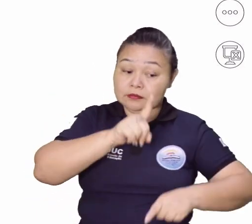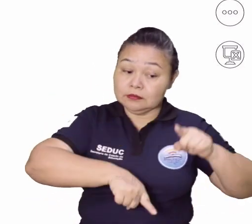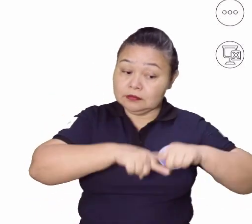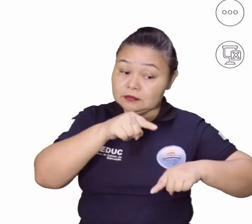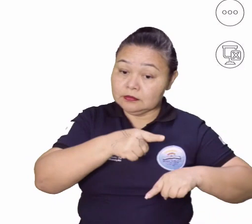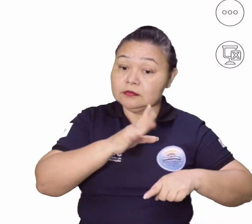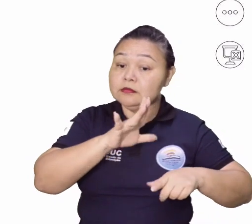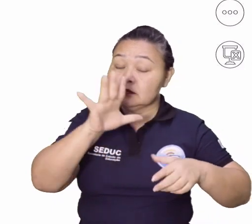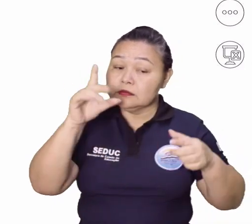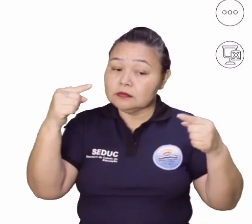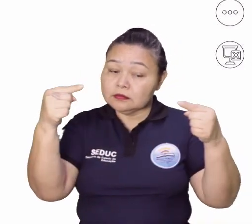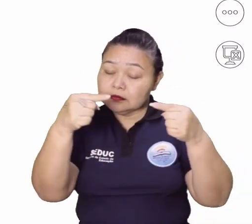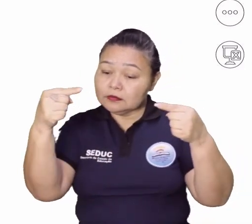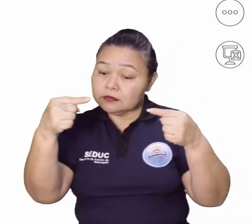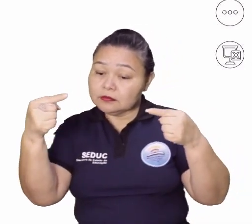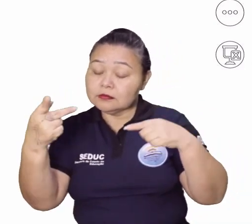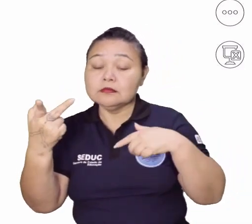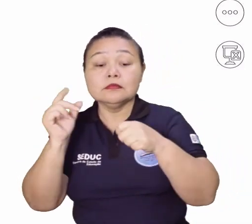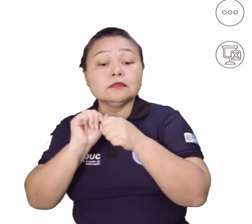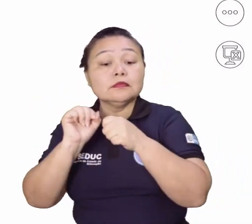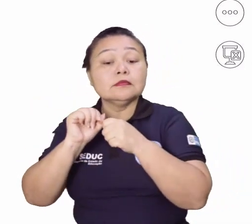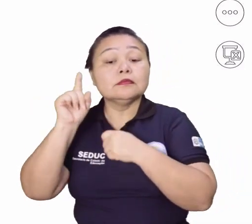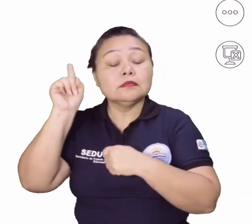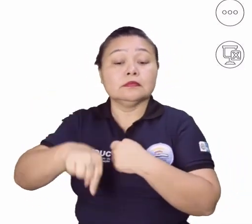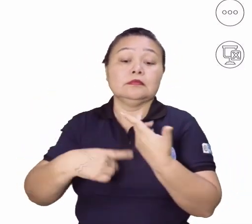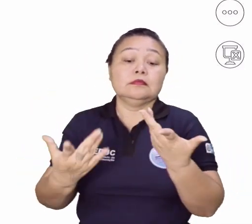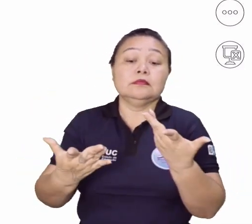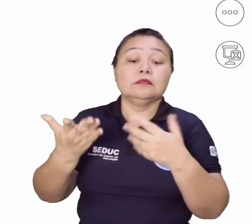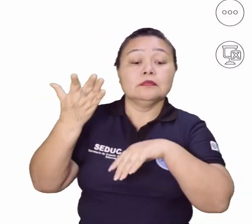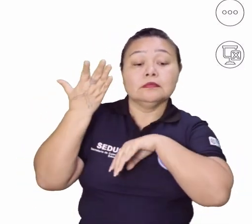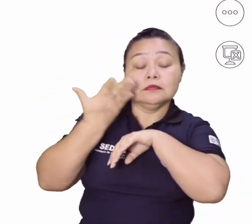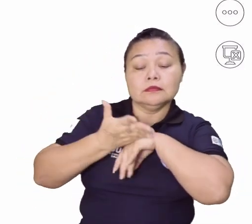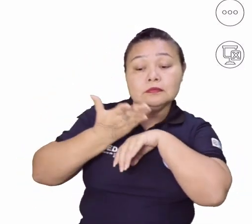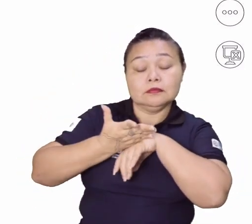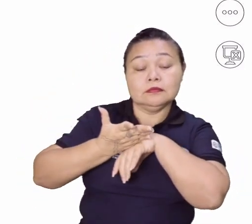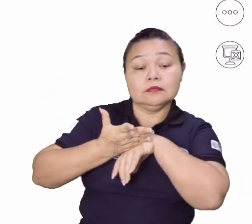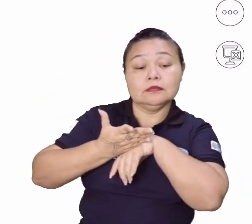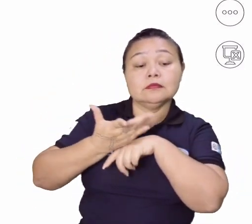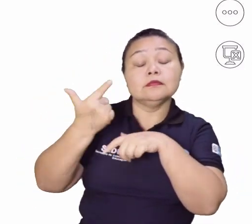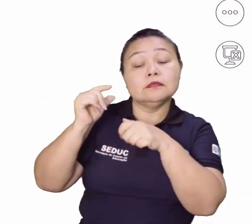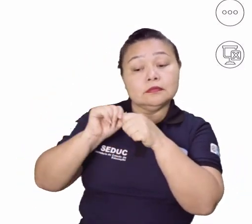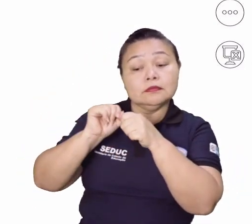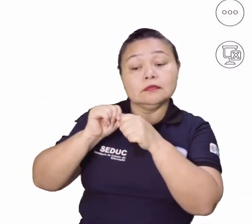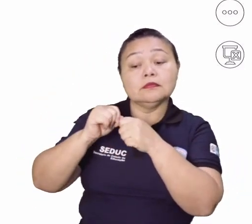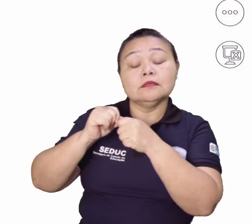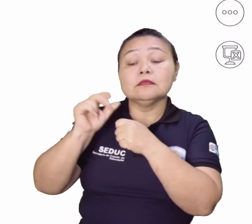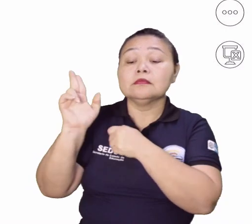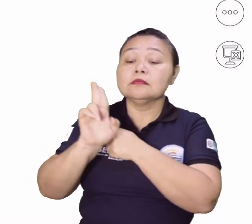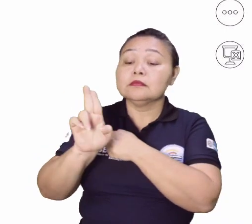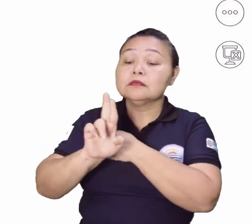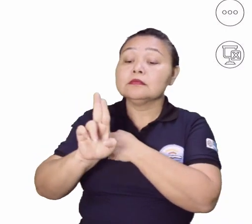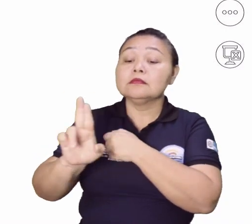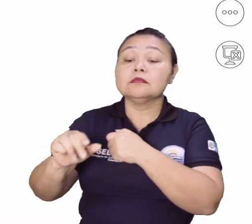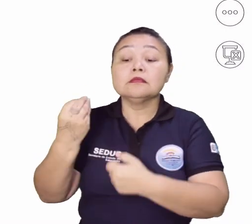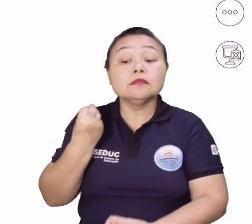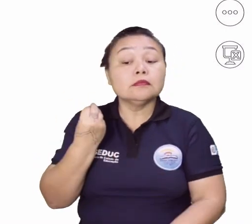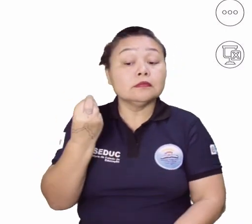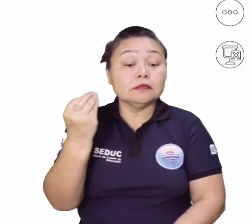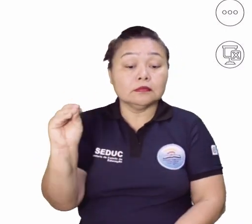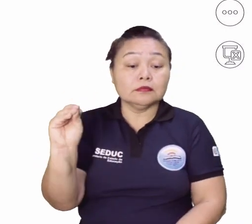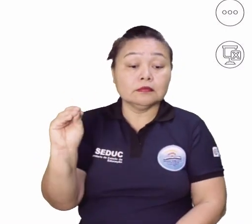produto, de acordo com a demanda referente a ele. Essa prática, tal prática, é denominada por,